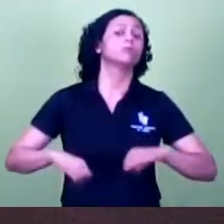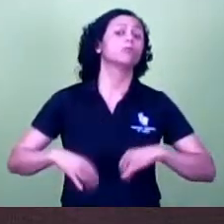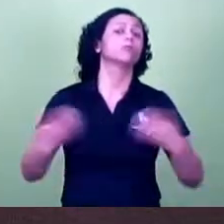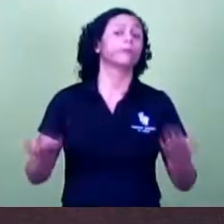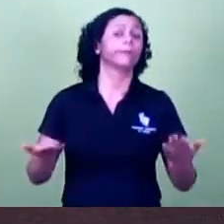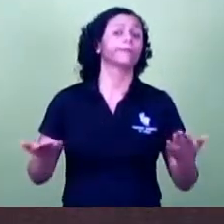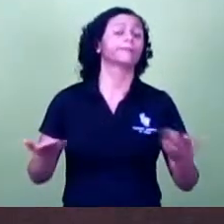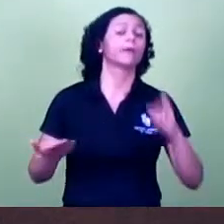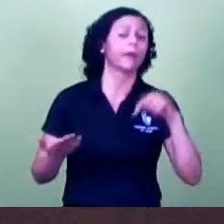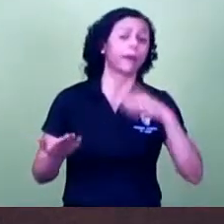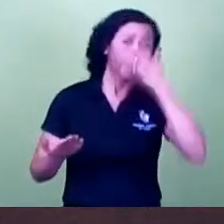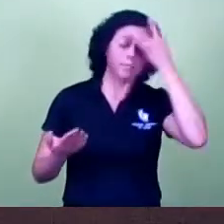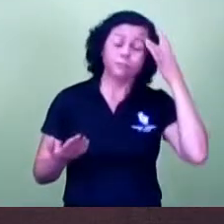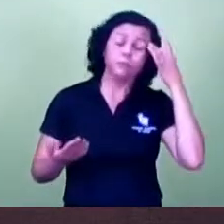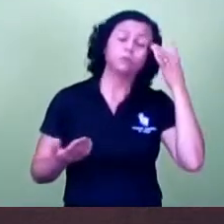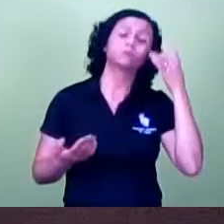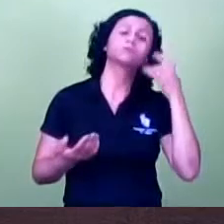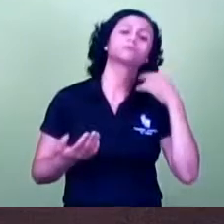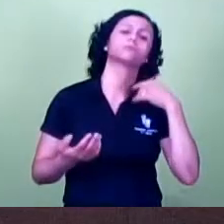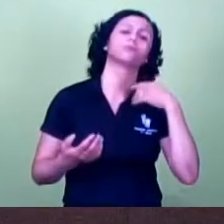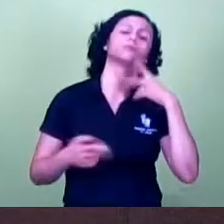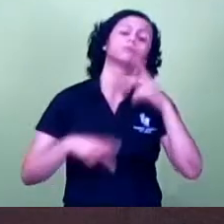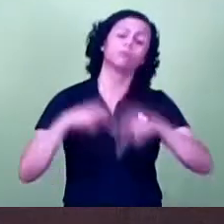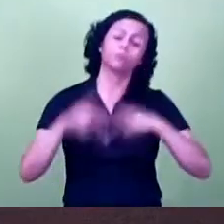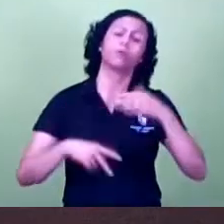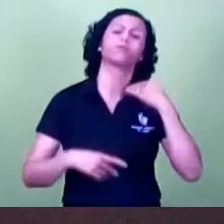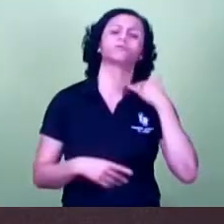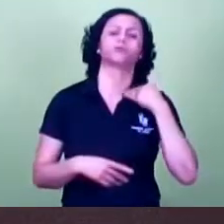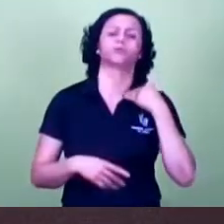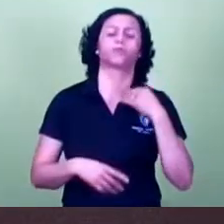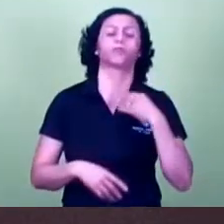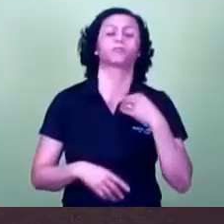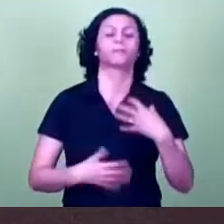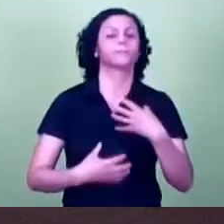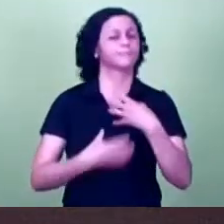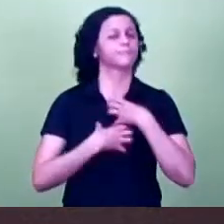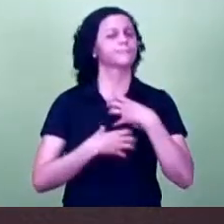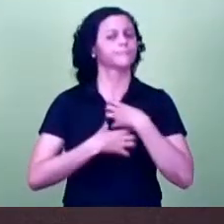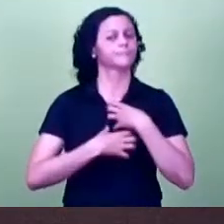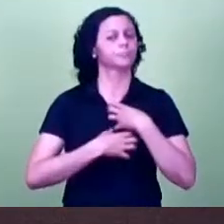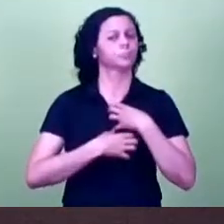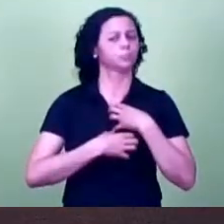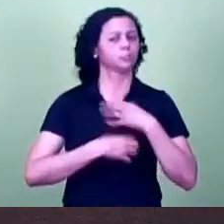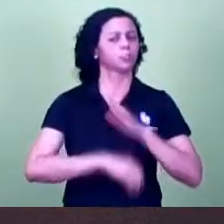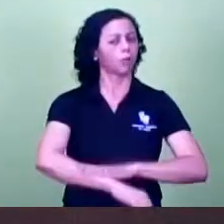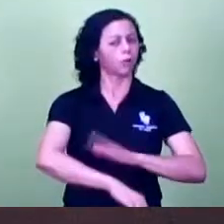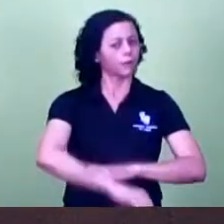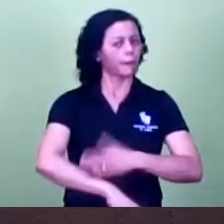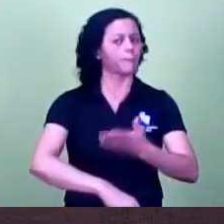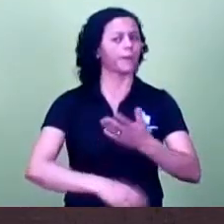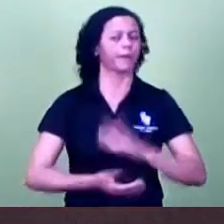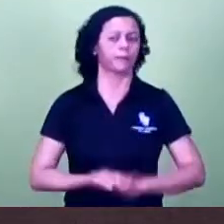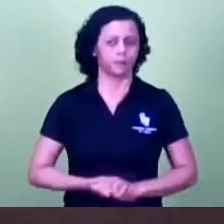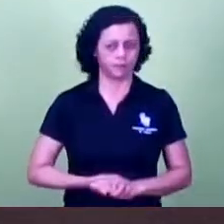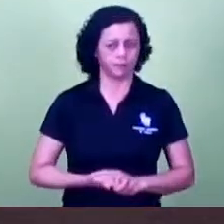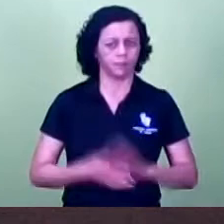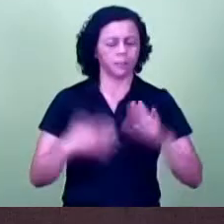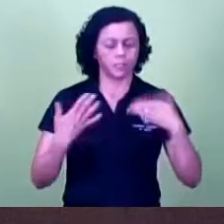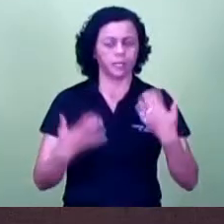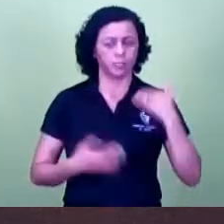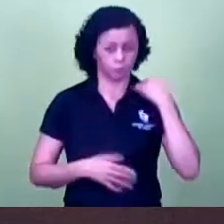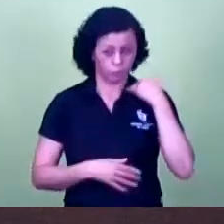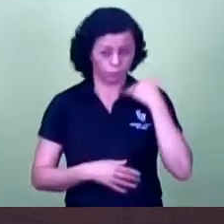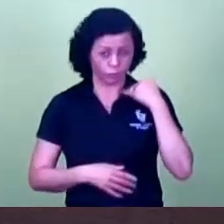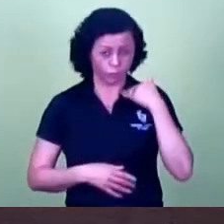nós, juizforanos, que vai sofrer na pele aí. Nós não queremos que juiz de fora virem UPA